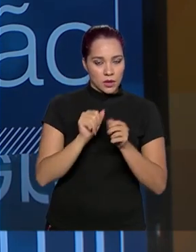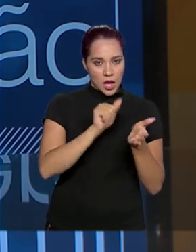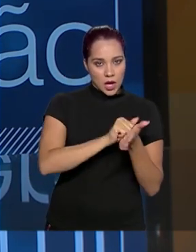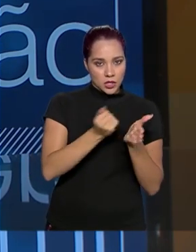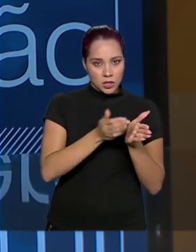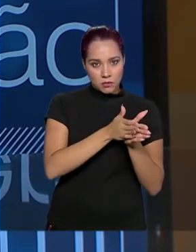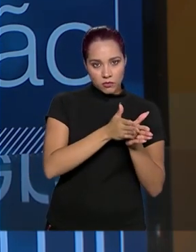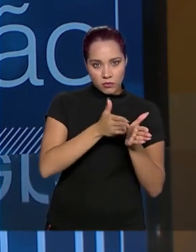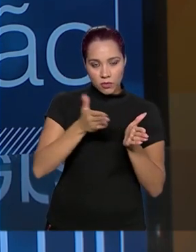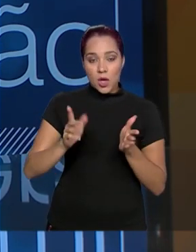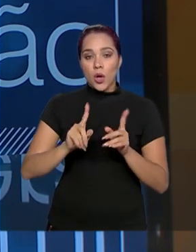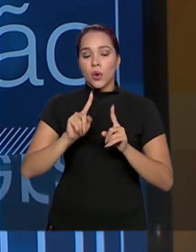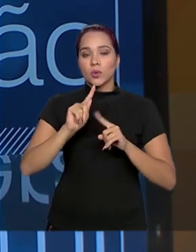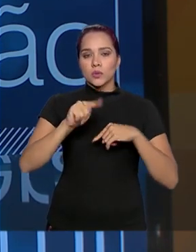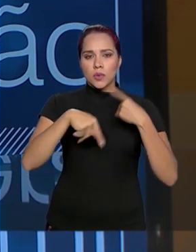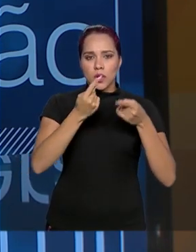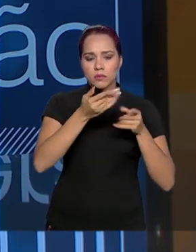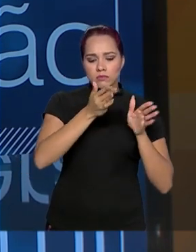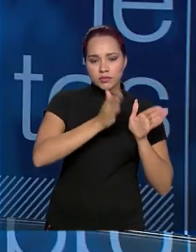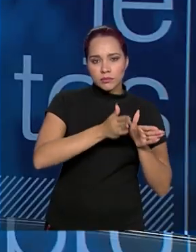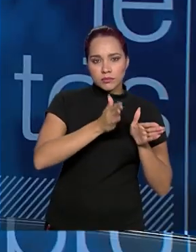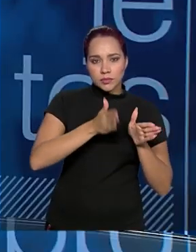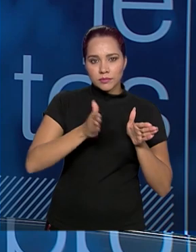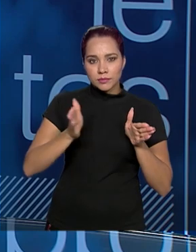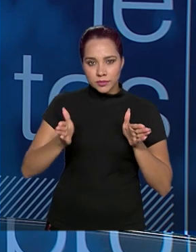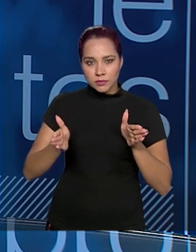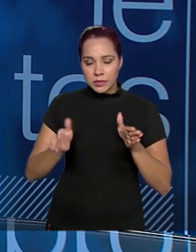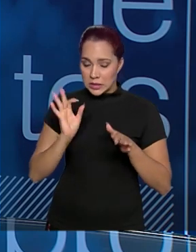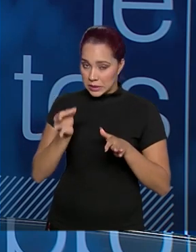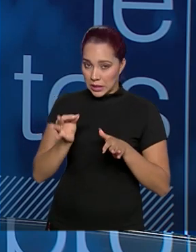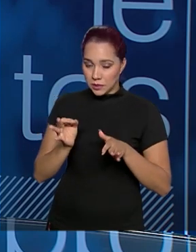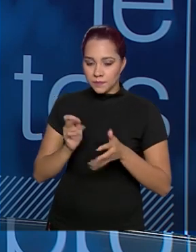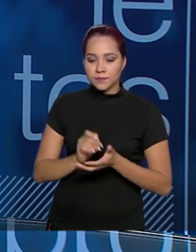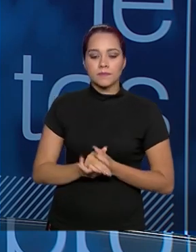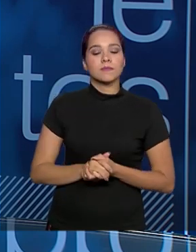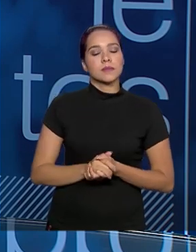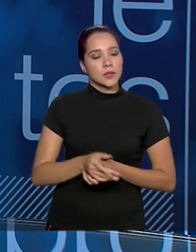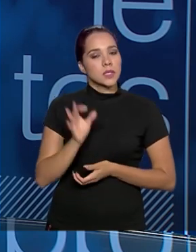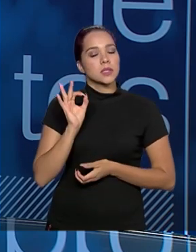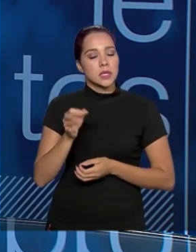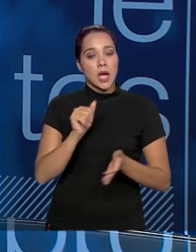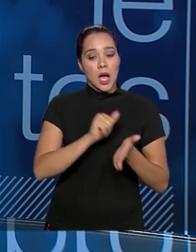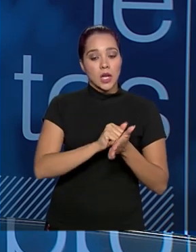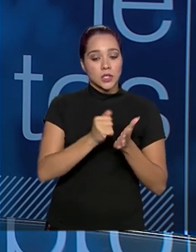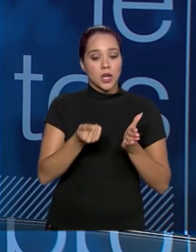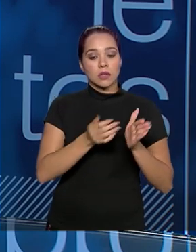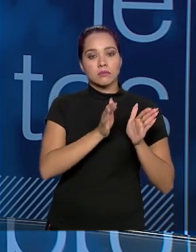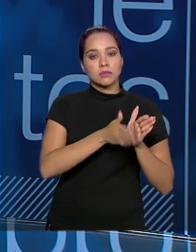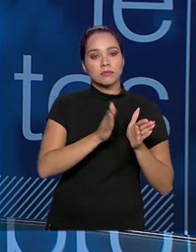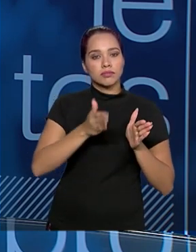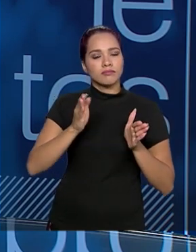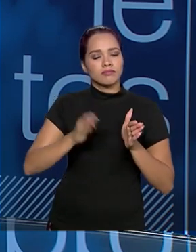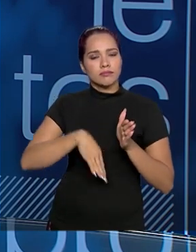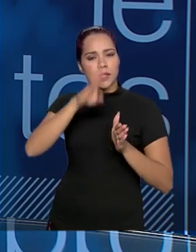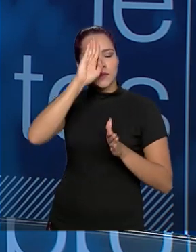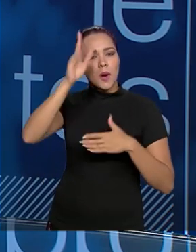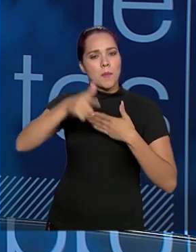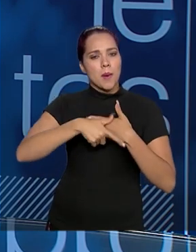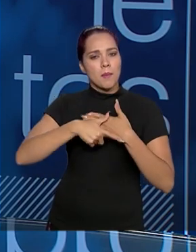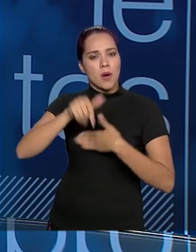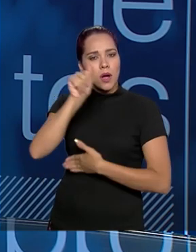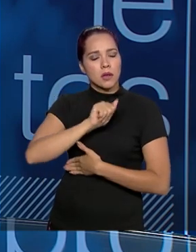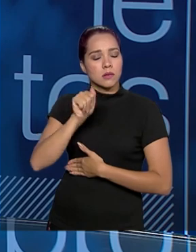que estabelece os próximos passos, não é isso, diretor? Exatamente. A agenda regulatória é um dos grandes papéis da agência, que é dar uma